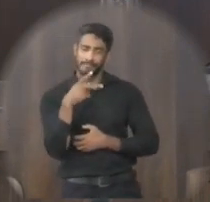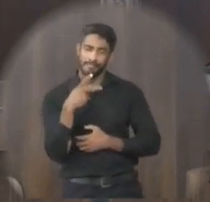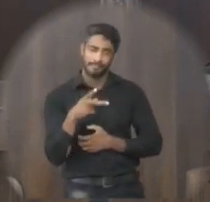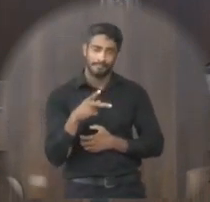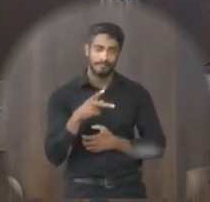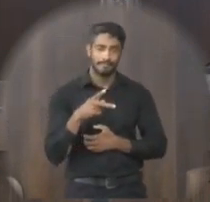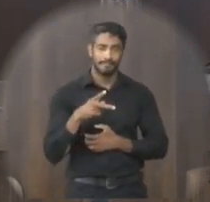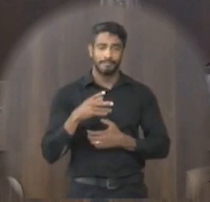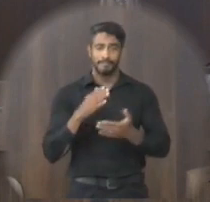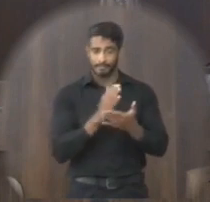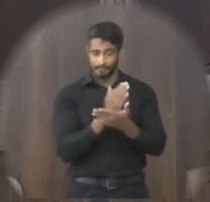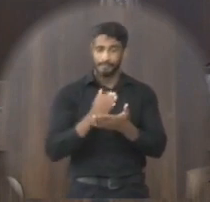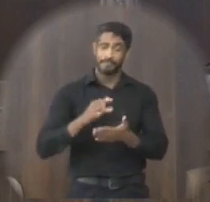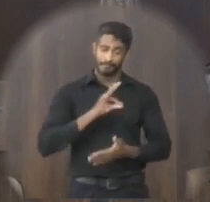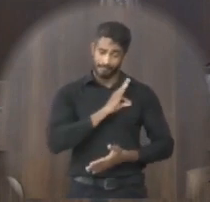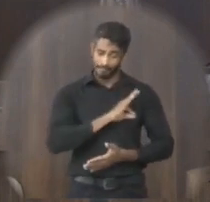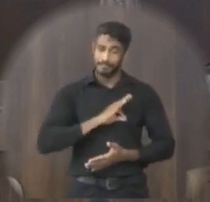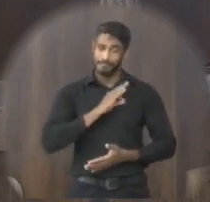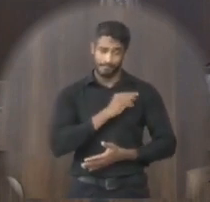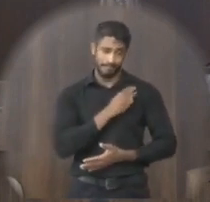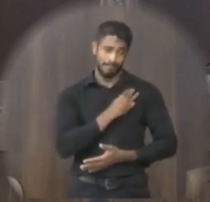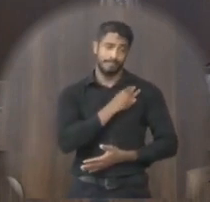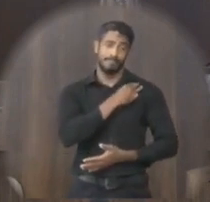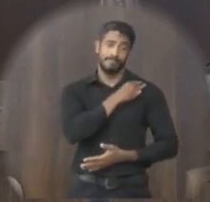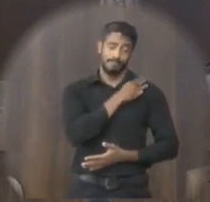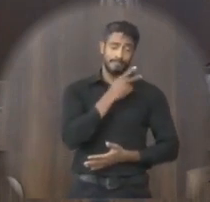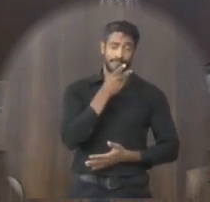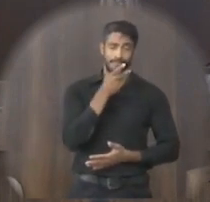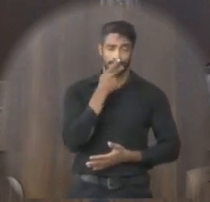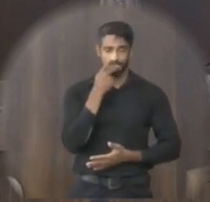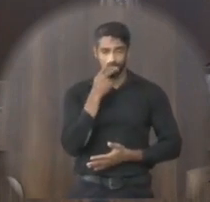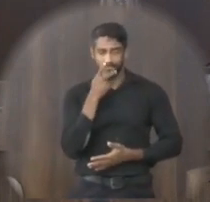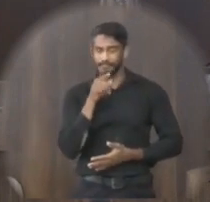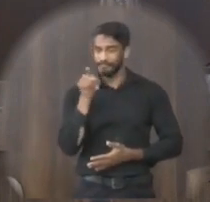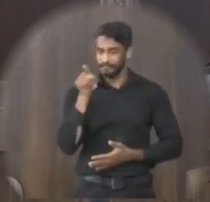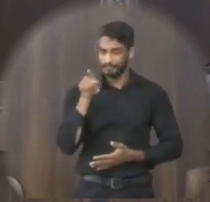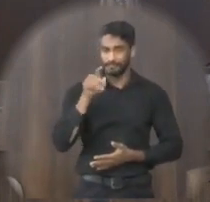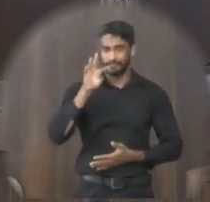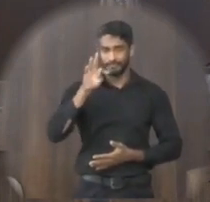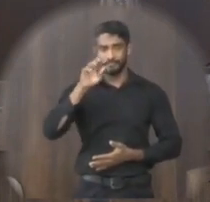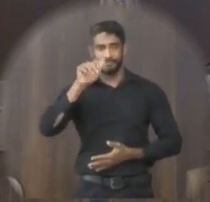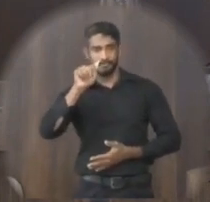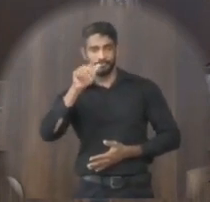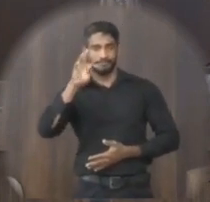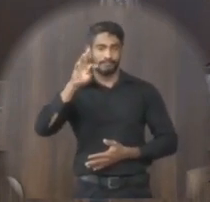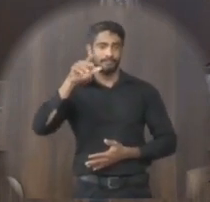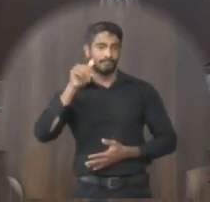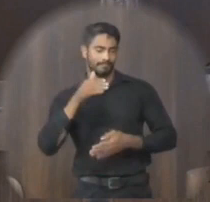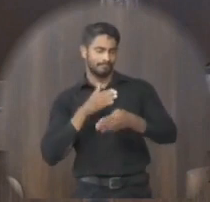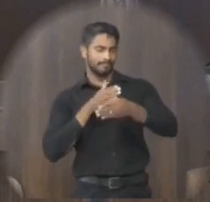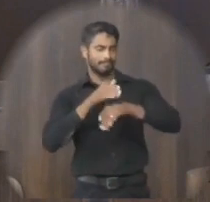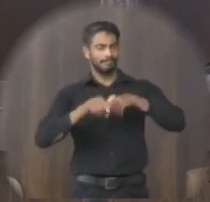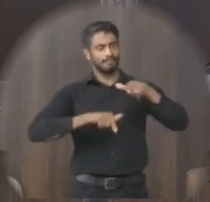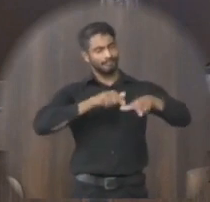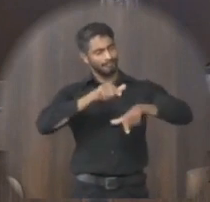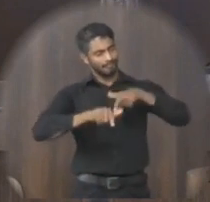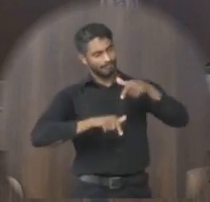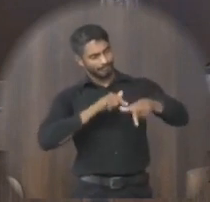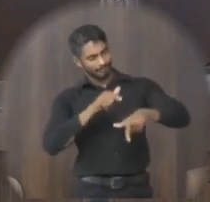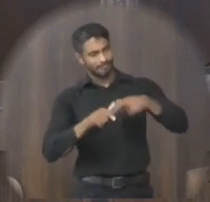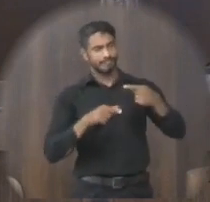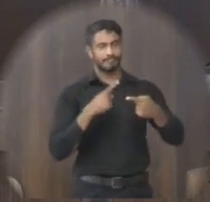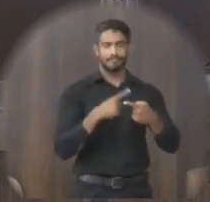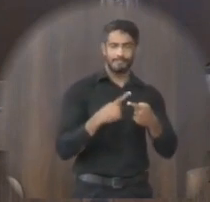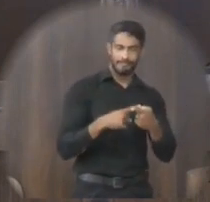policiais militares né alguns deles falando que foi incentivador de ter entrado na polícia outros falou que estava mal